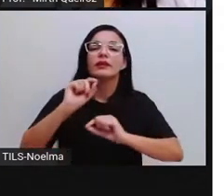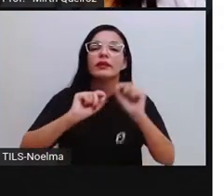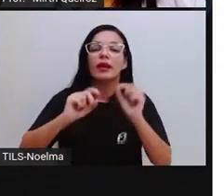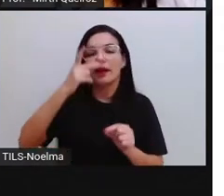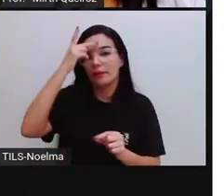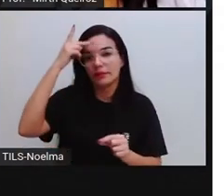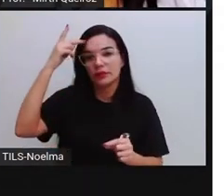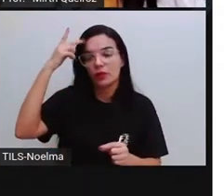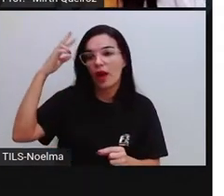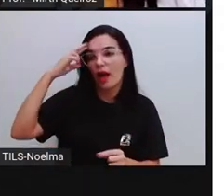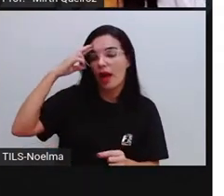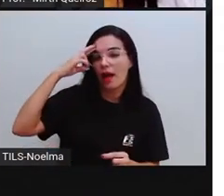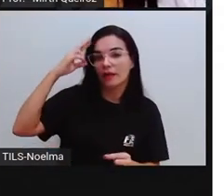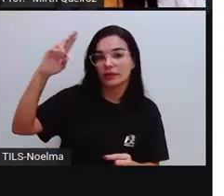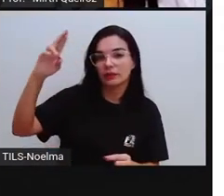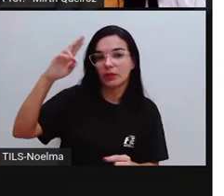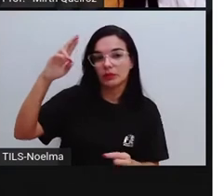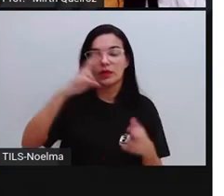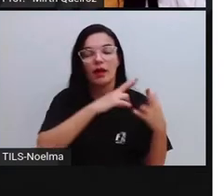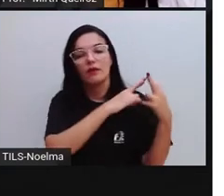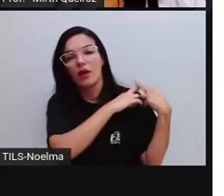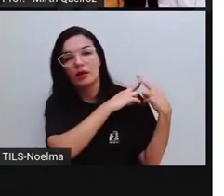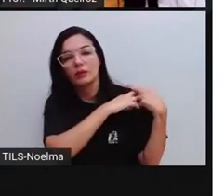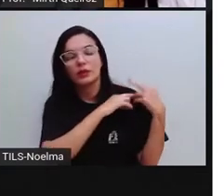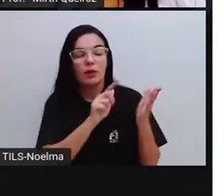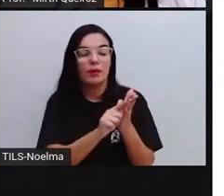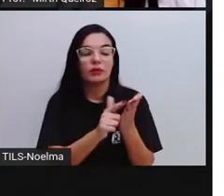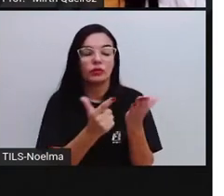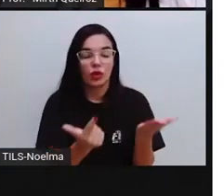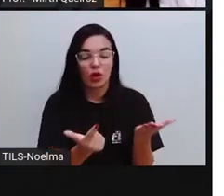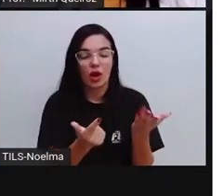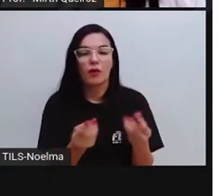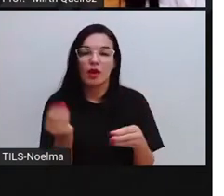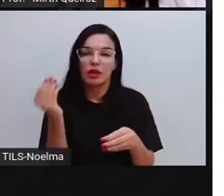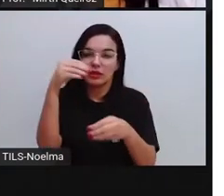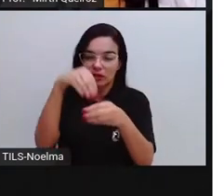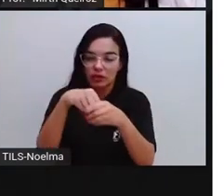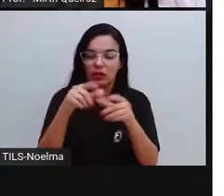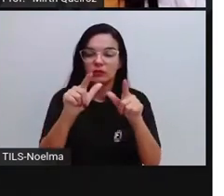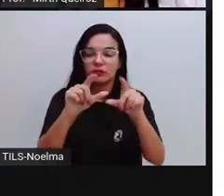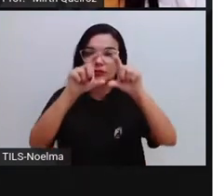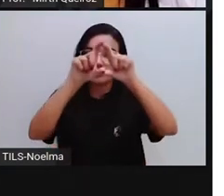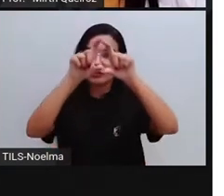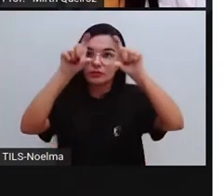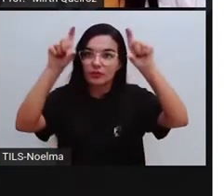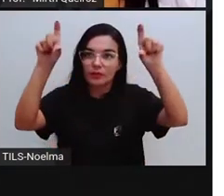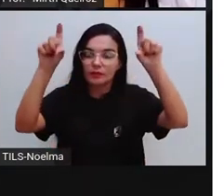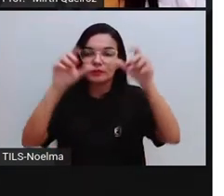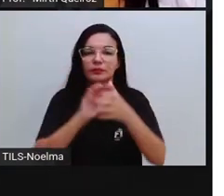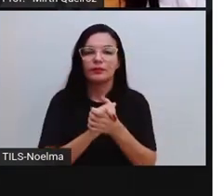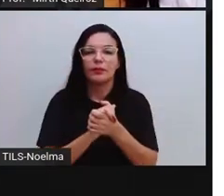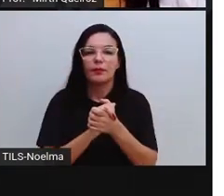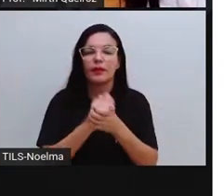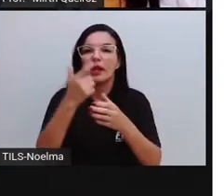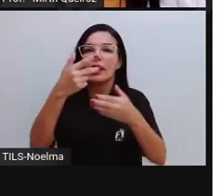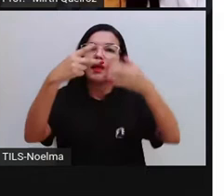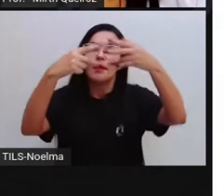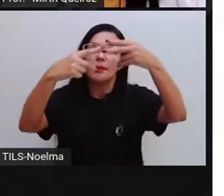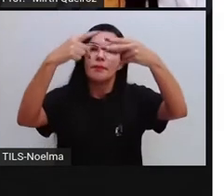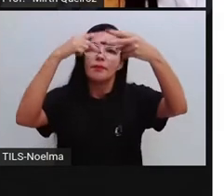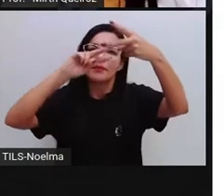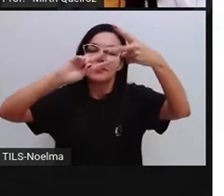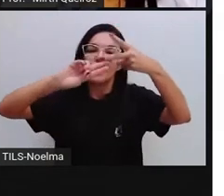desse jornal? Isso tudo vai vir nesse cabeçalho, certo? E o que que vem depois?